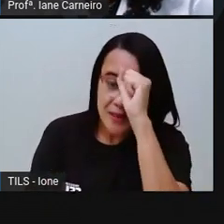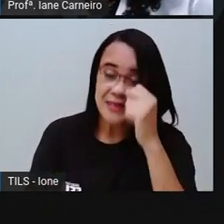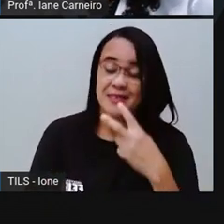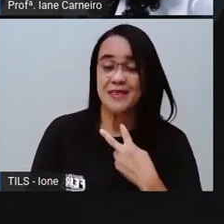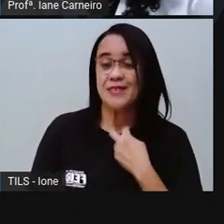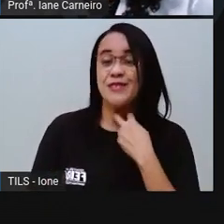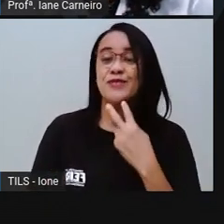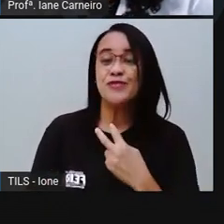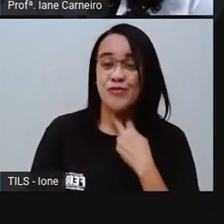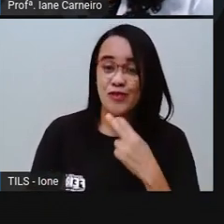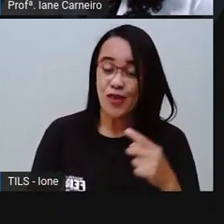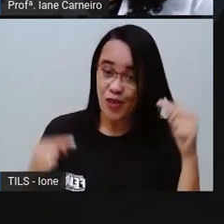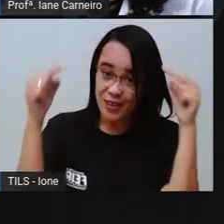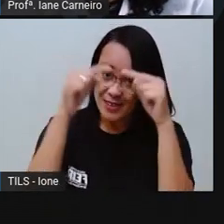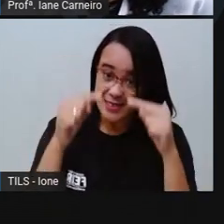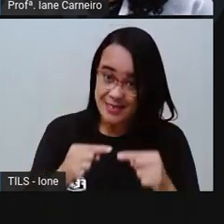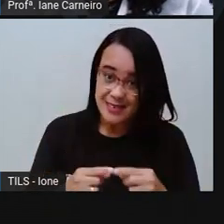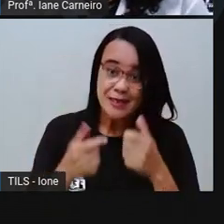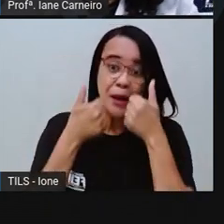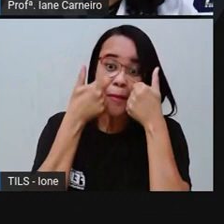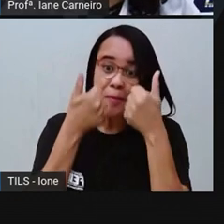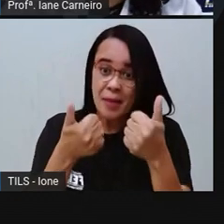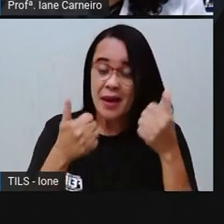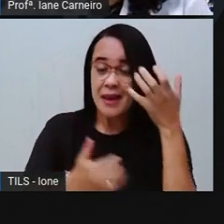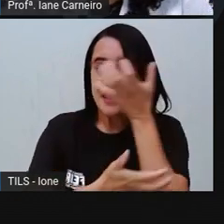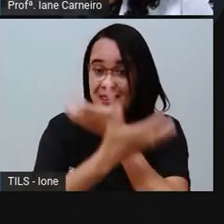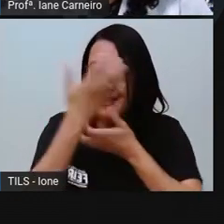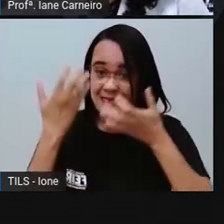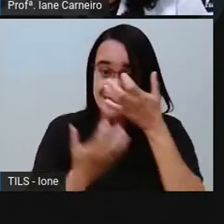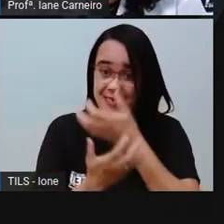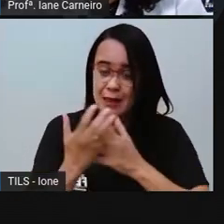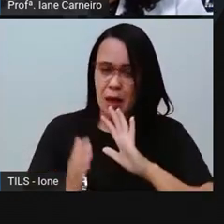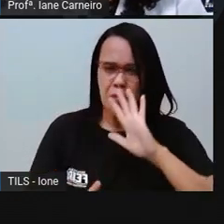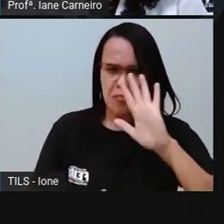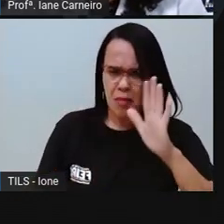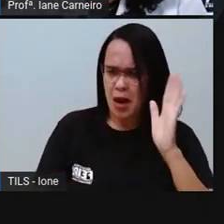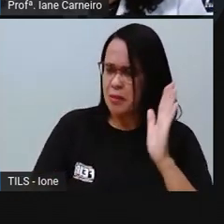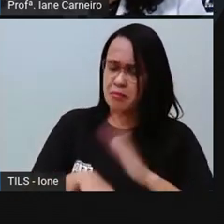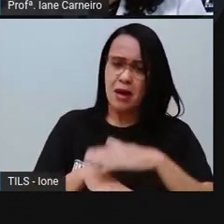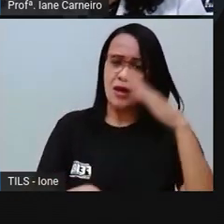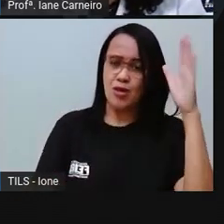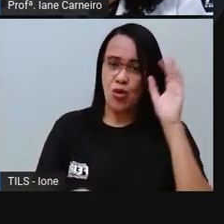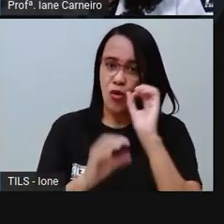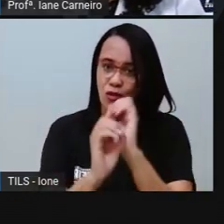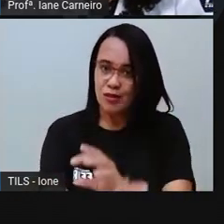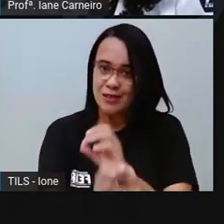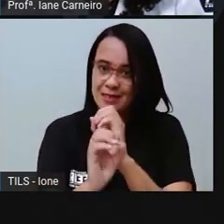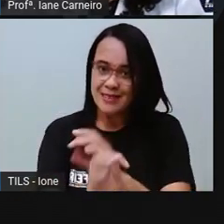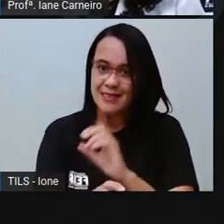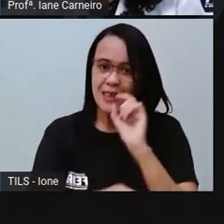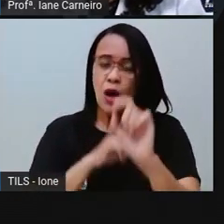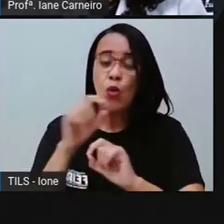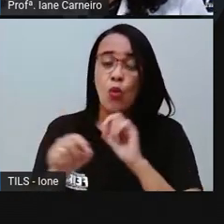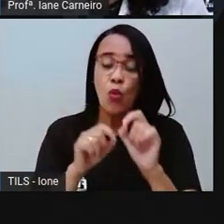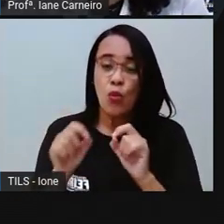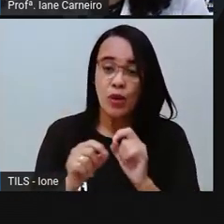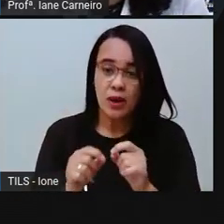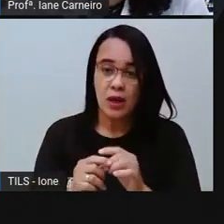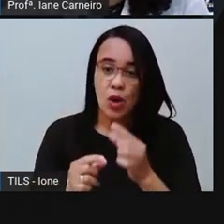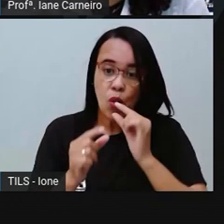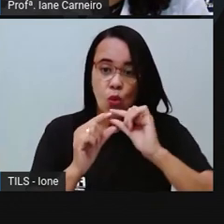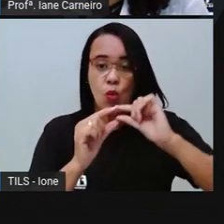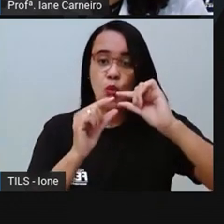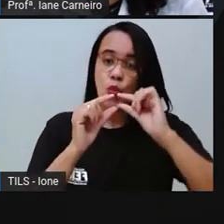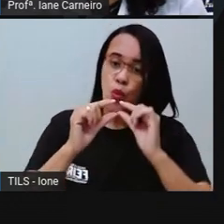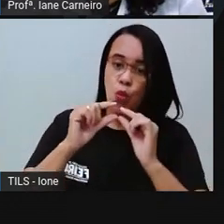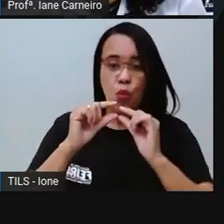canta que é uma beleza. Mas, tenho uma coisa melhor que cantar. É tocar uma flautinha. Como pode